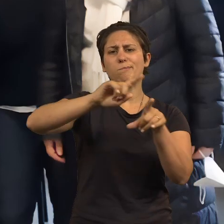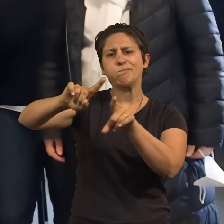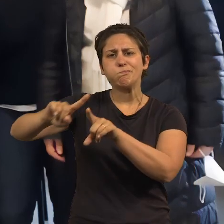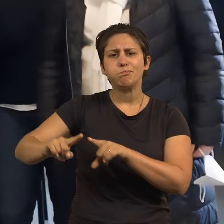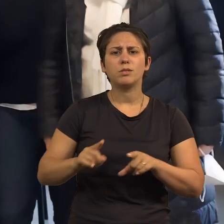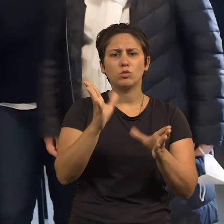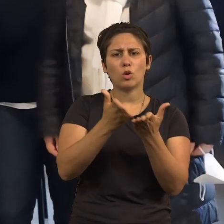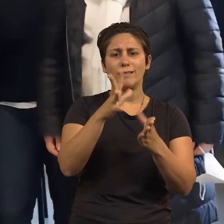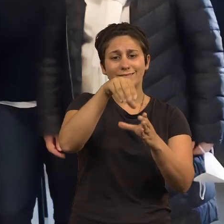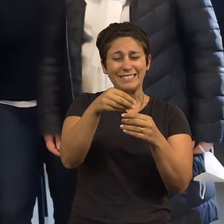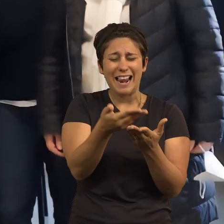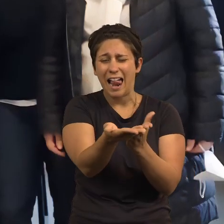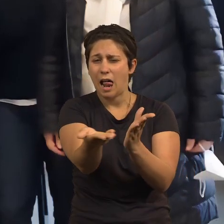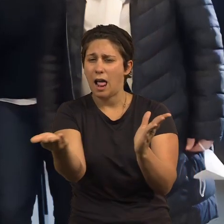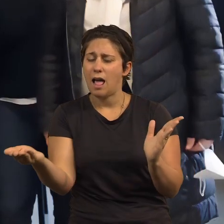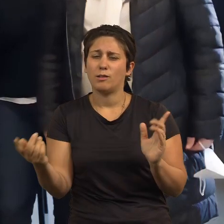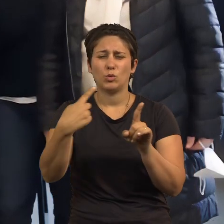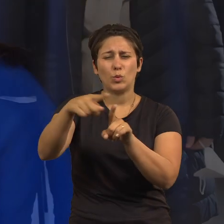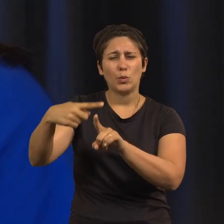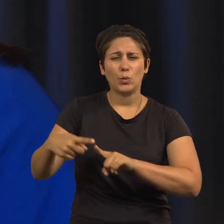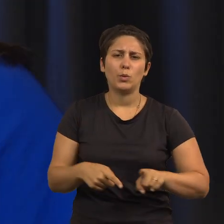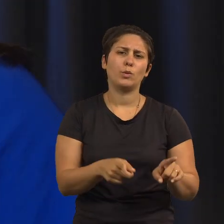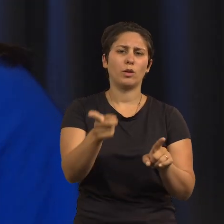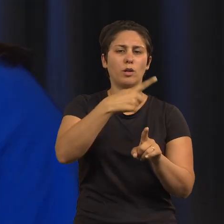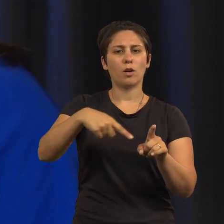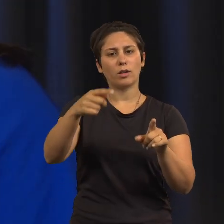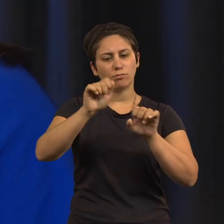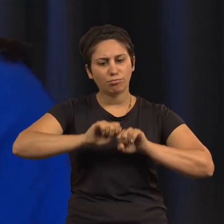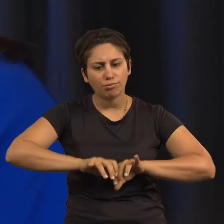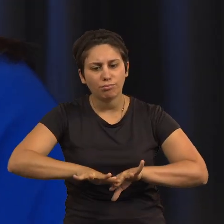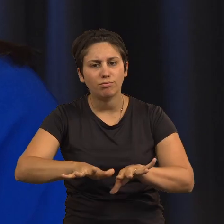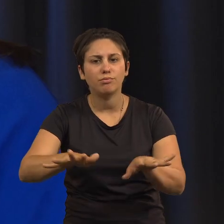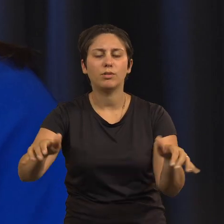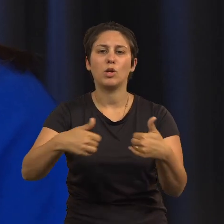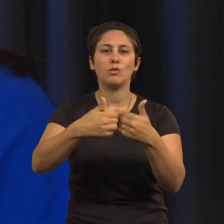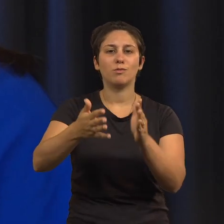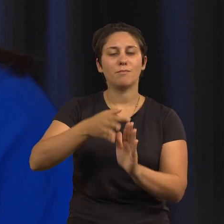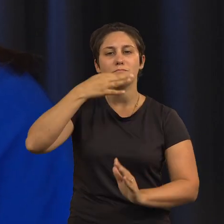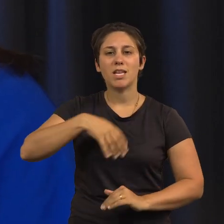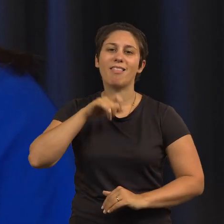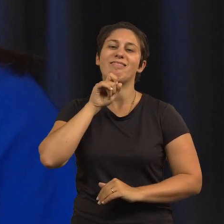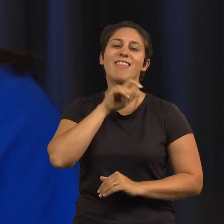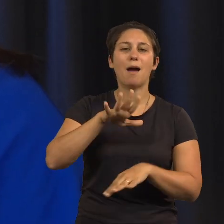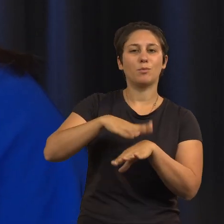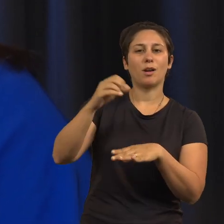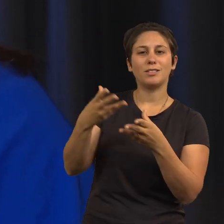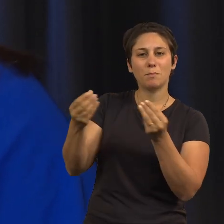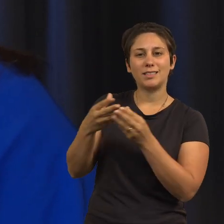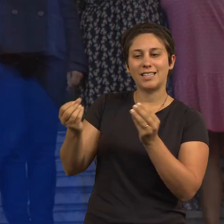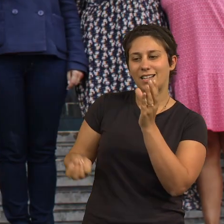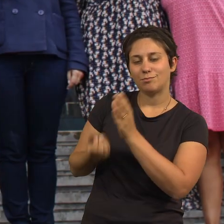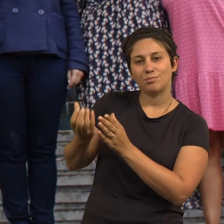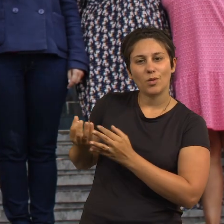bom sentir que nós podemos chegar a todos esses públicos através da construção destes materiais aqui pelas